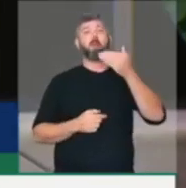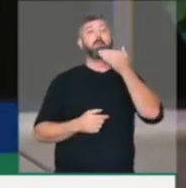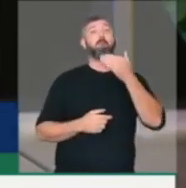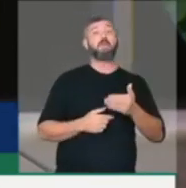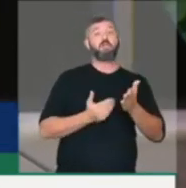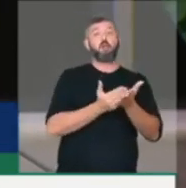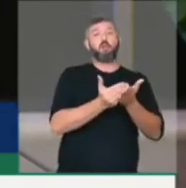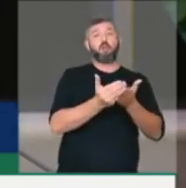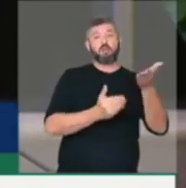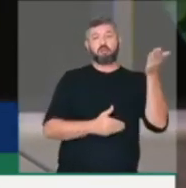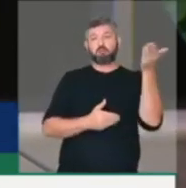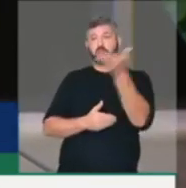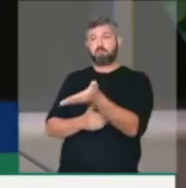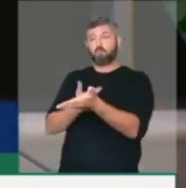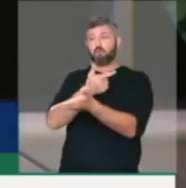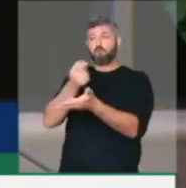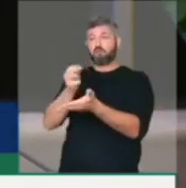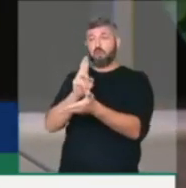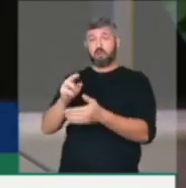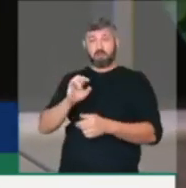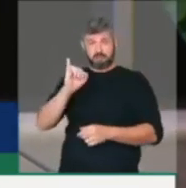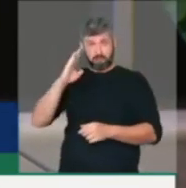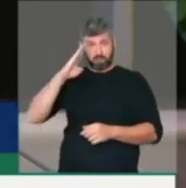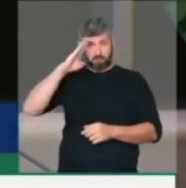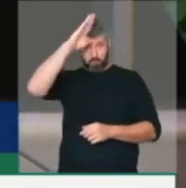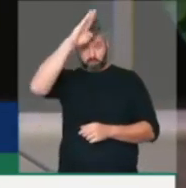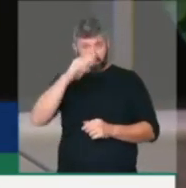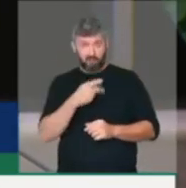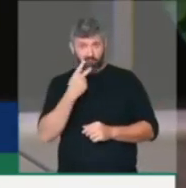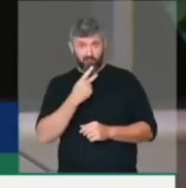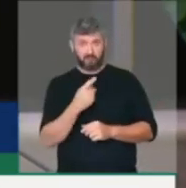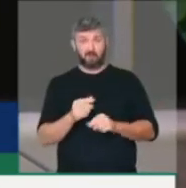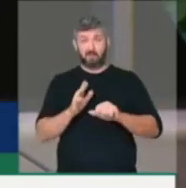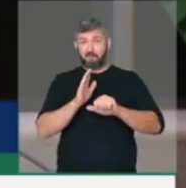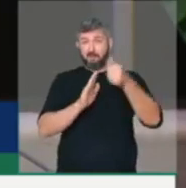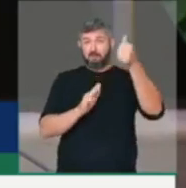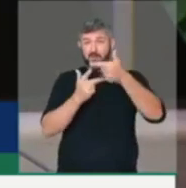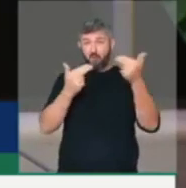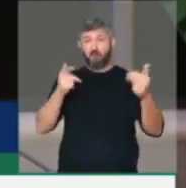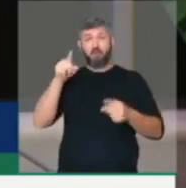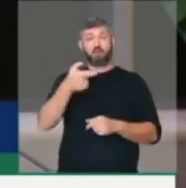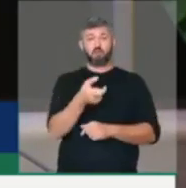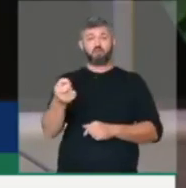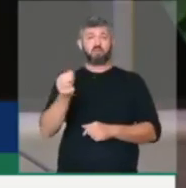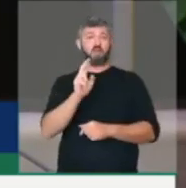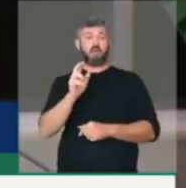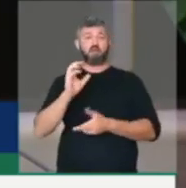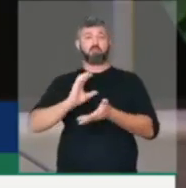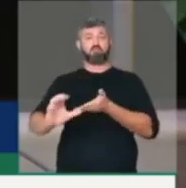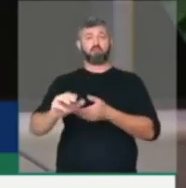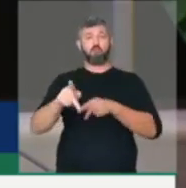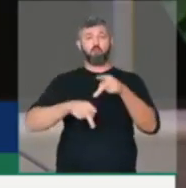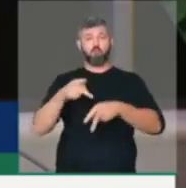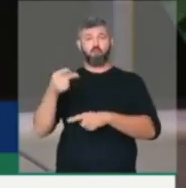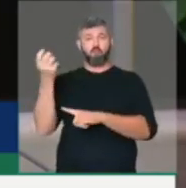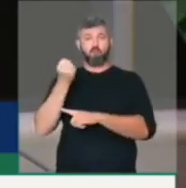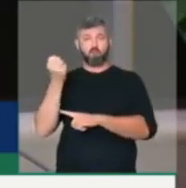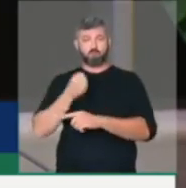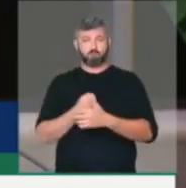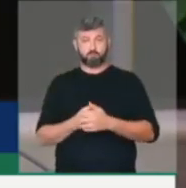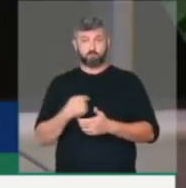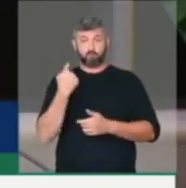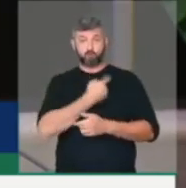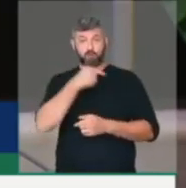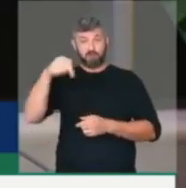mensagem. Se dependesse do presidente, a primeira ação seria de 200 reais, e não de 600, como nós aqui